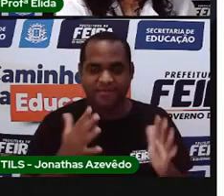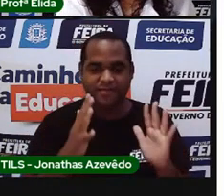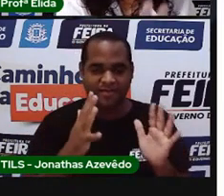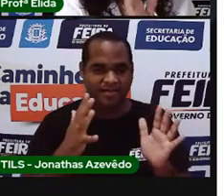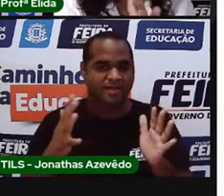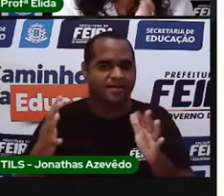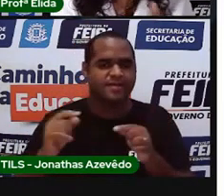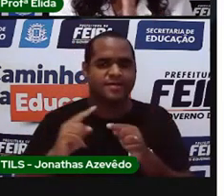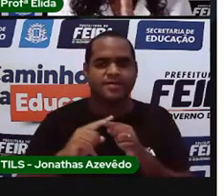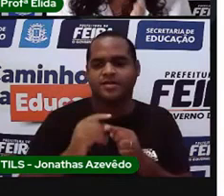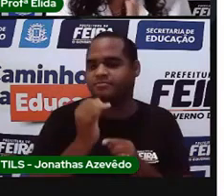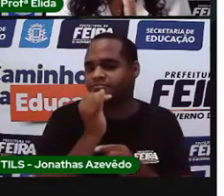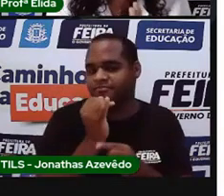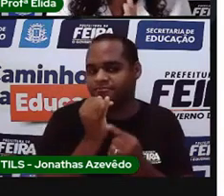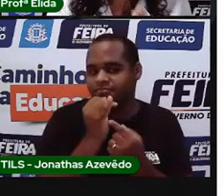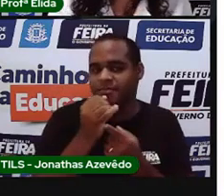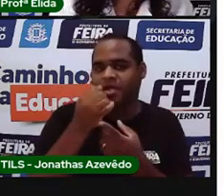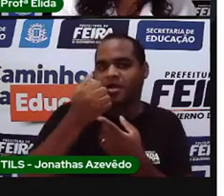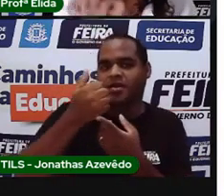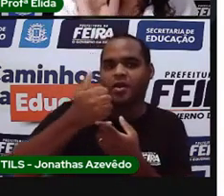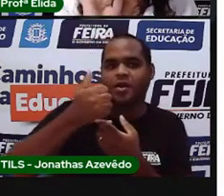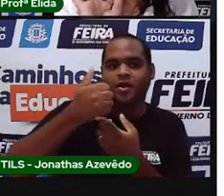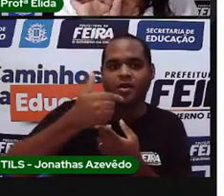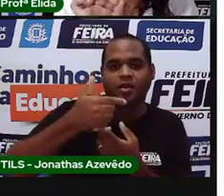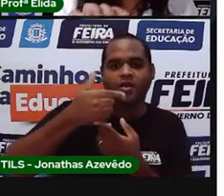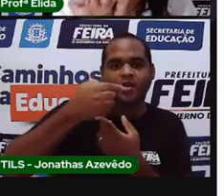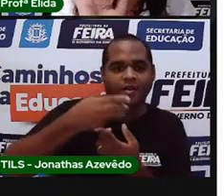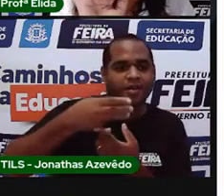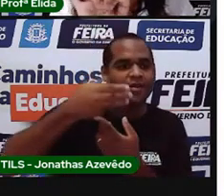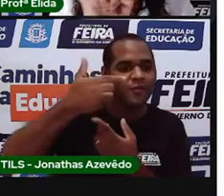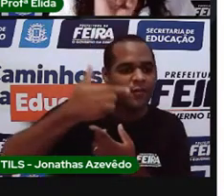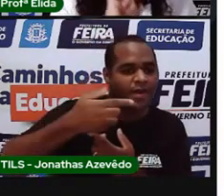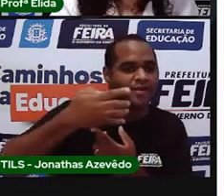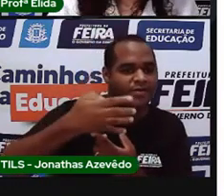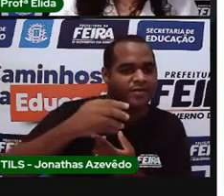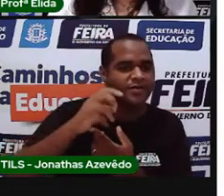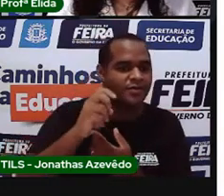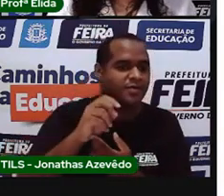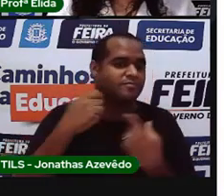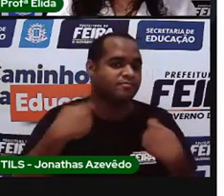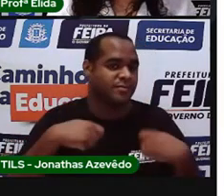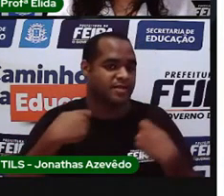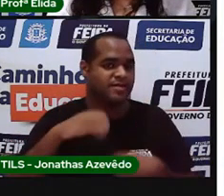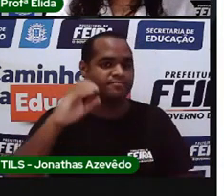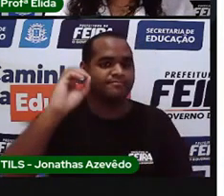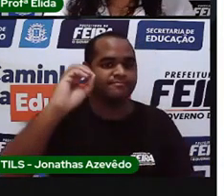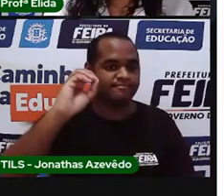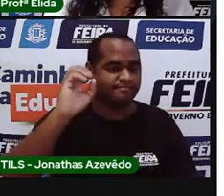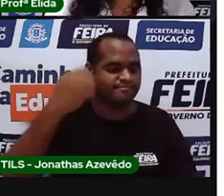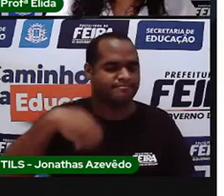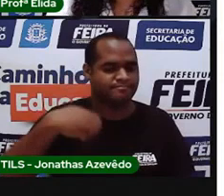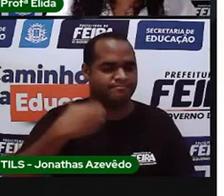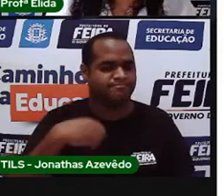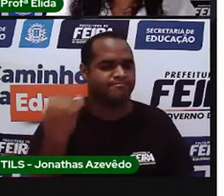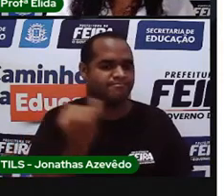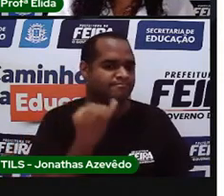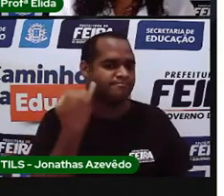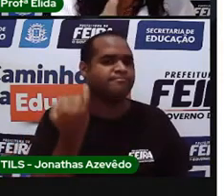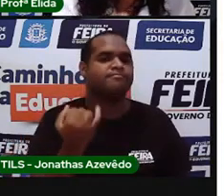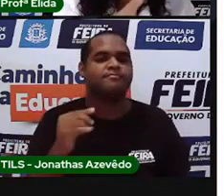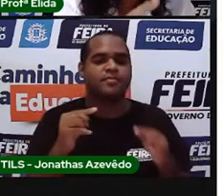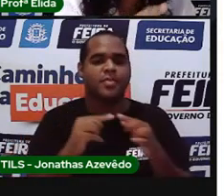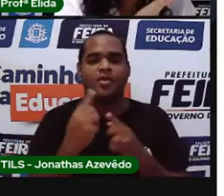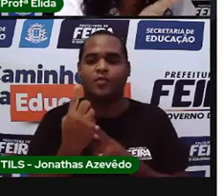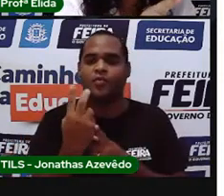Quando a gente falar de números ordinais, precisa desse zerinho aí. Senão você vai ler